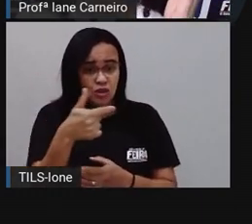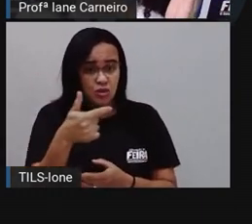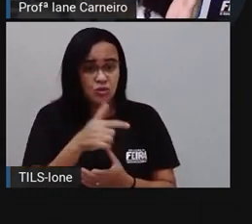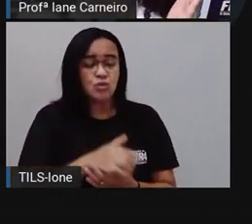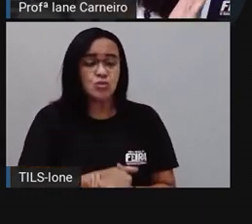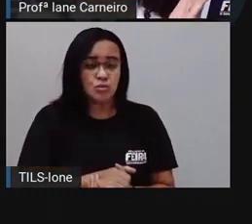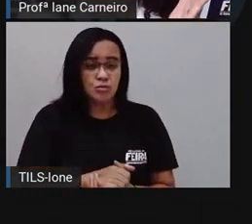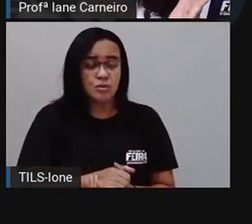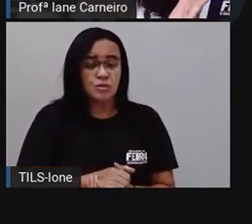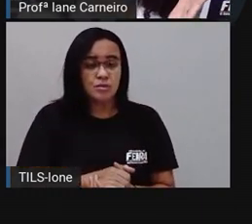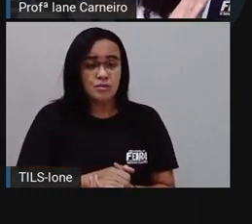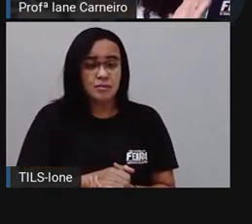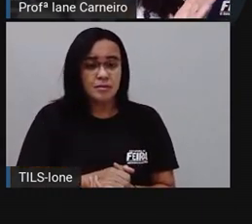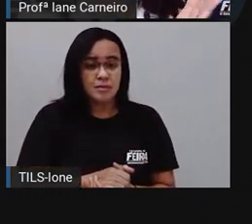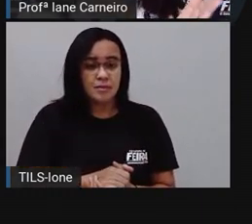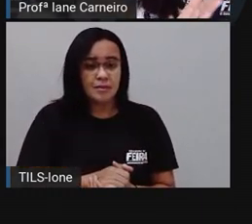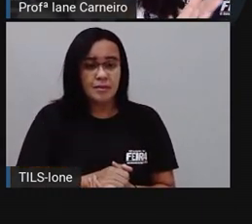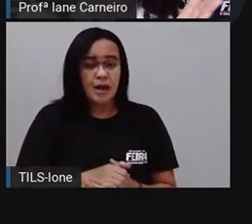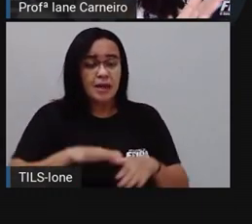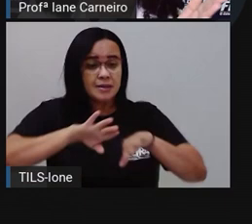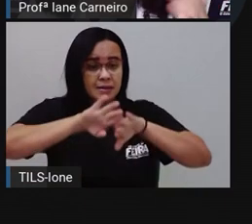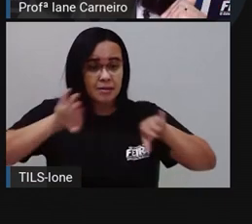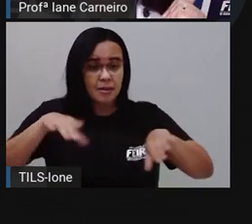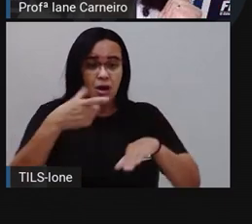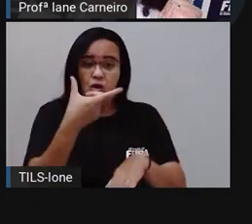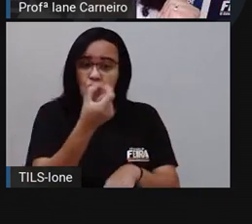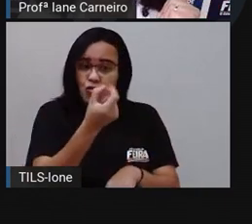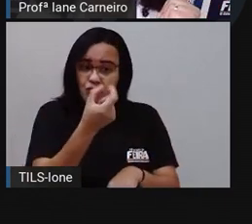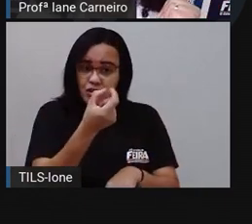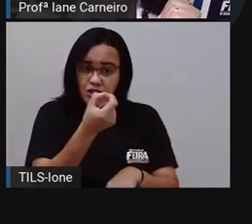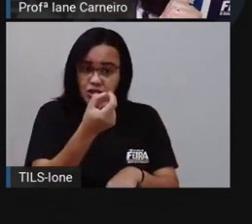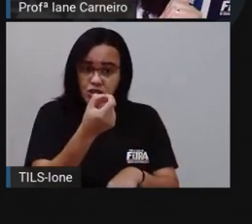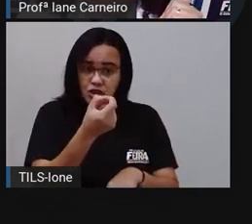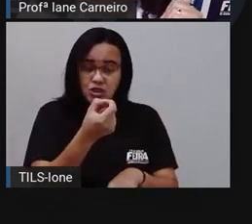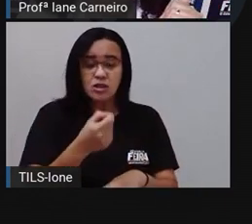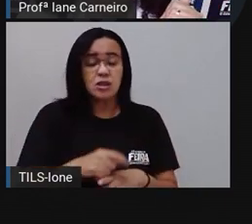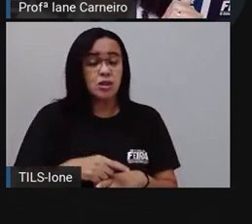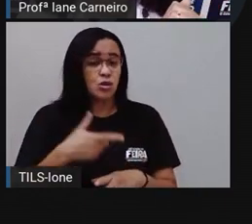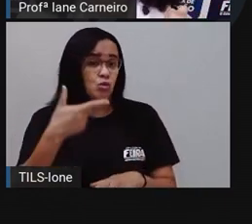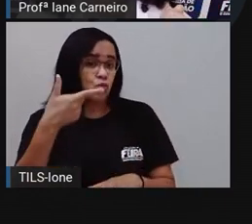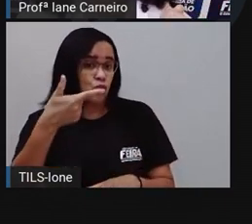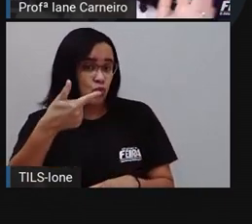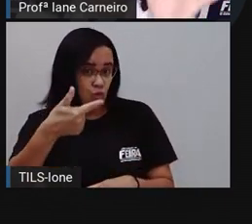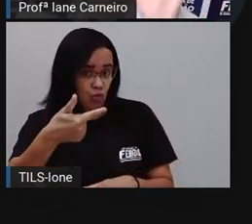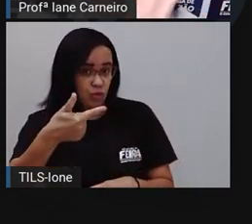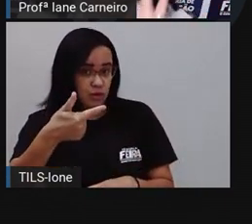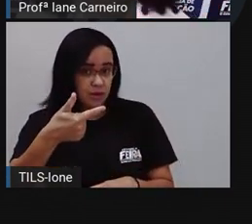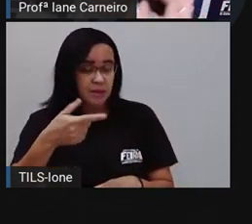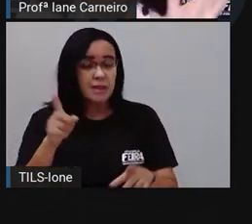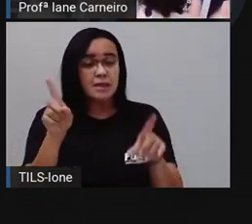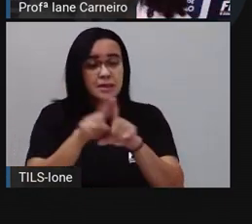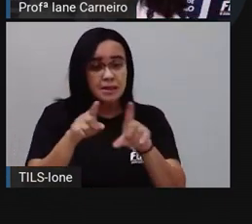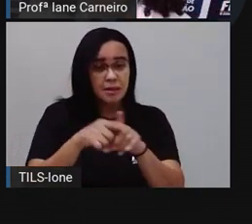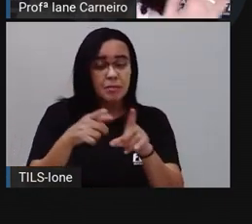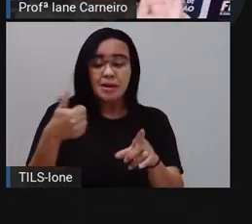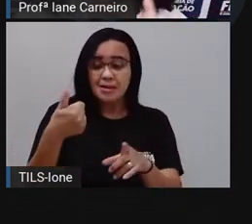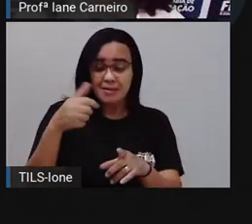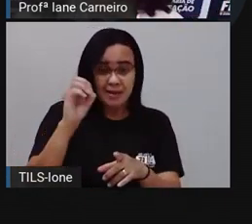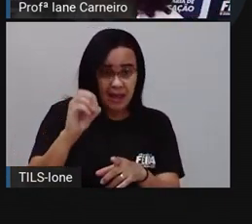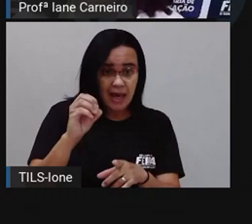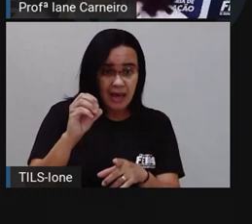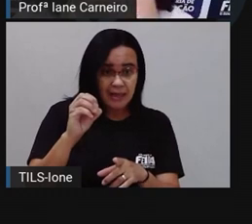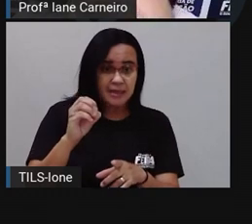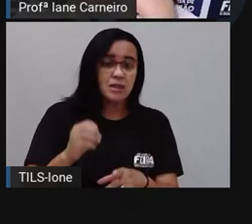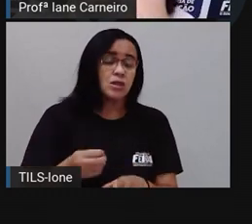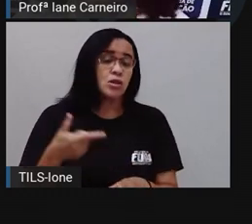Então, a gente separou aqui, ó, o 20 do 22 e o 10 do 12. E a gente tirou 20 menos